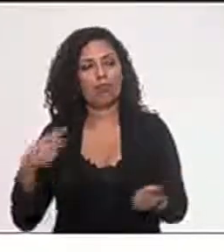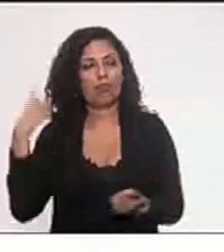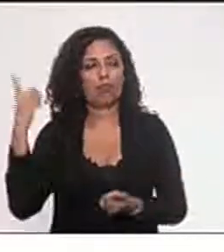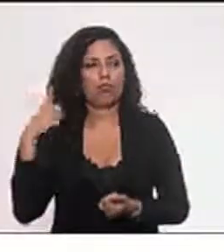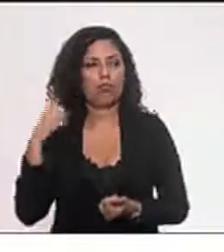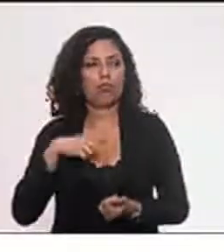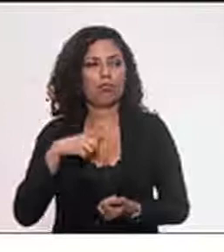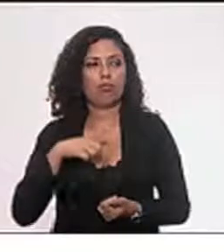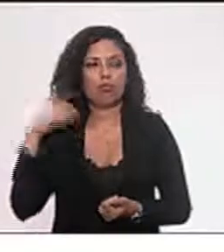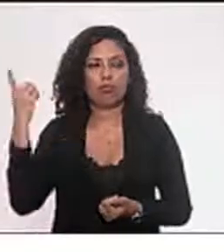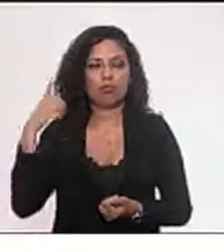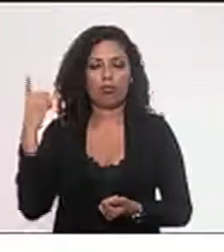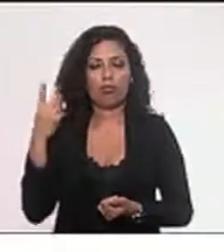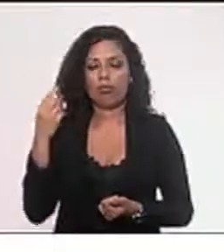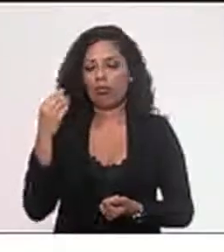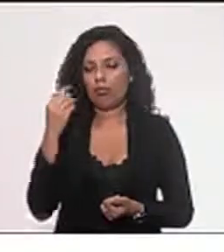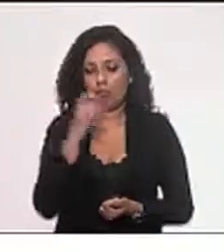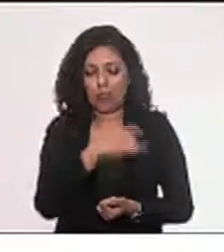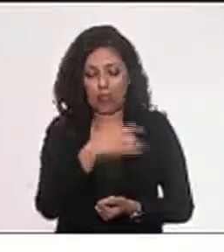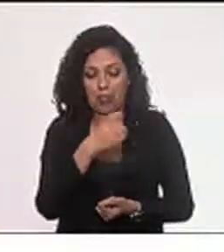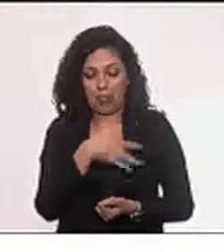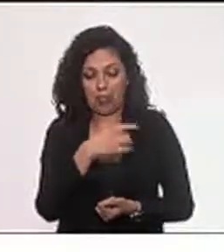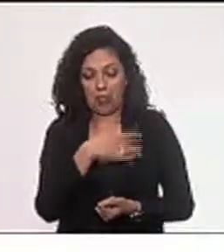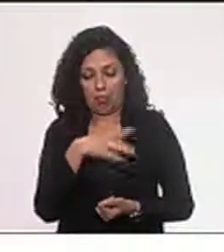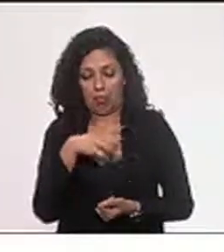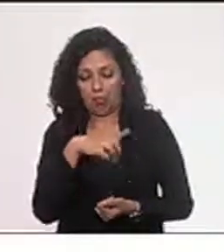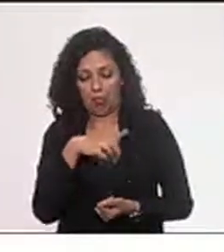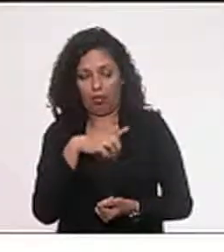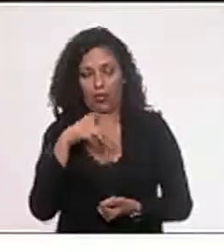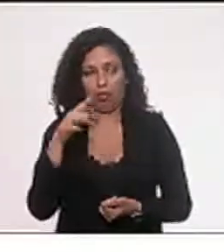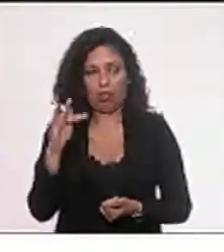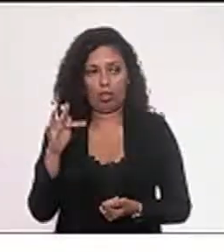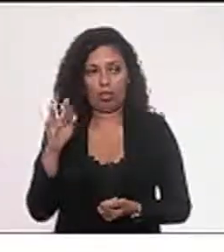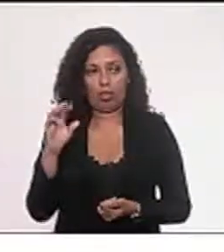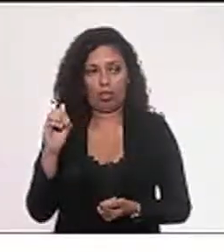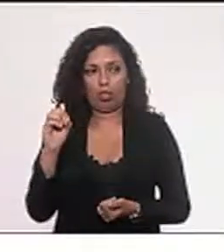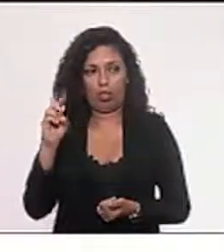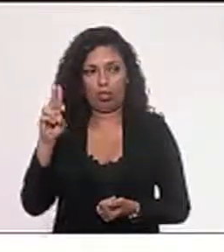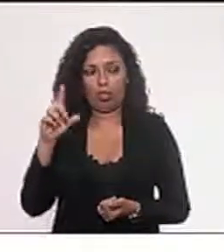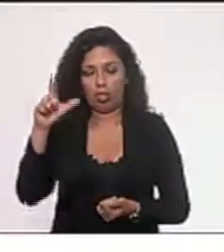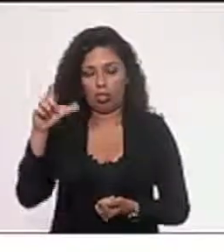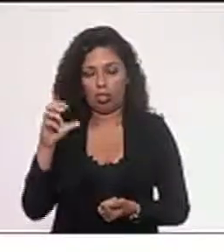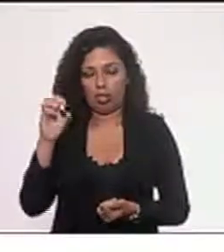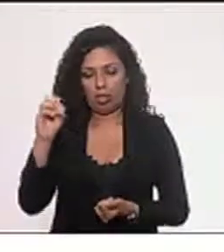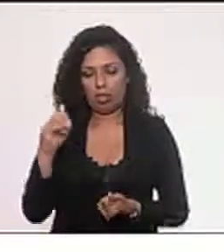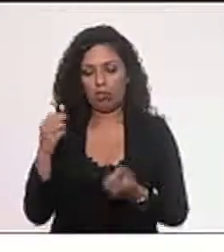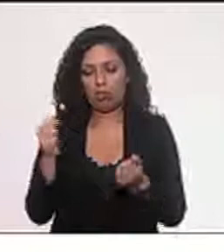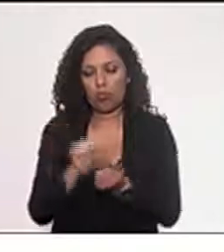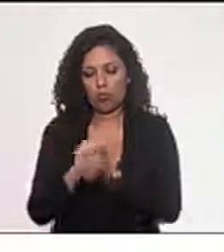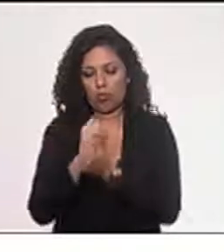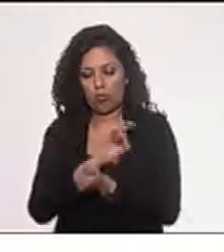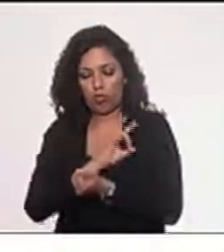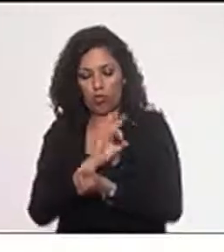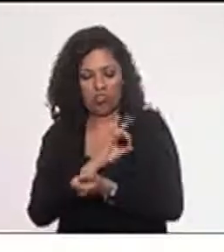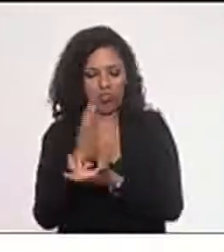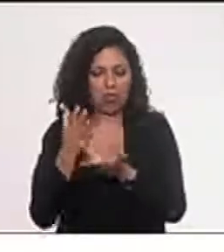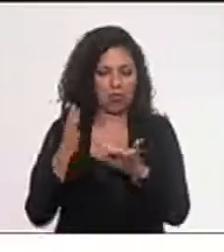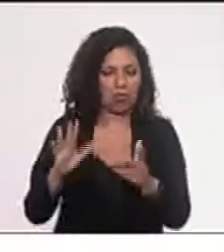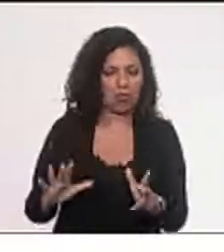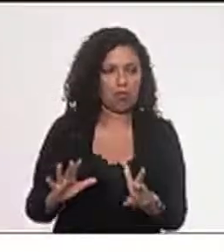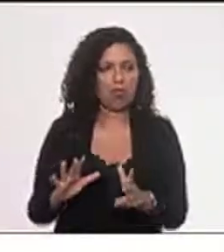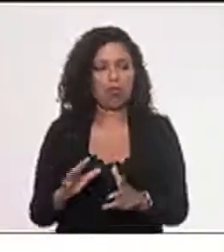deputado frouxo, que não quer se vincular com a polícia, com nada disso, meio